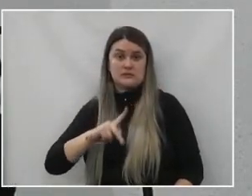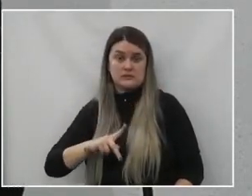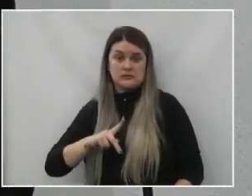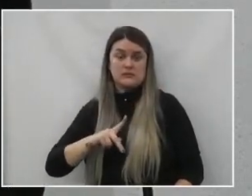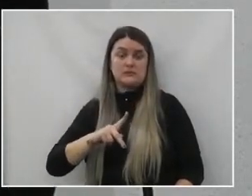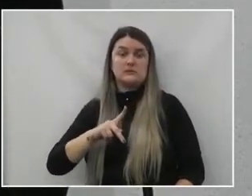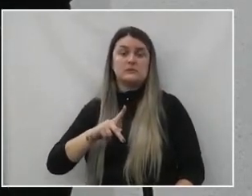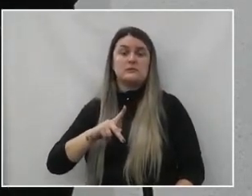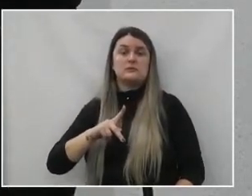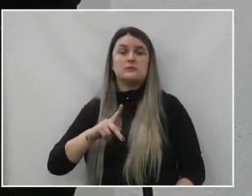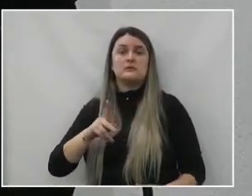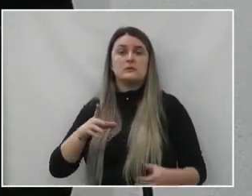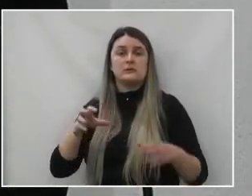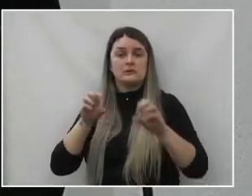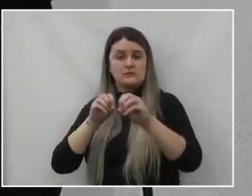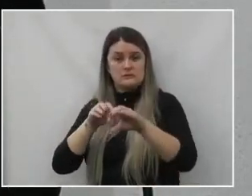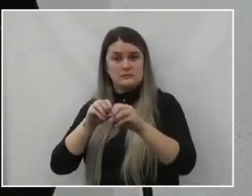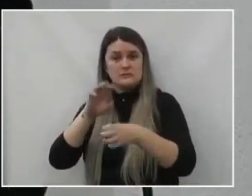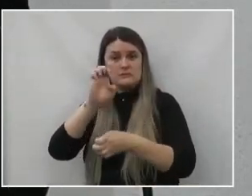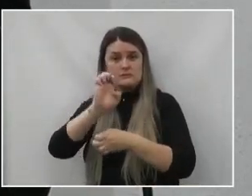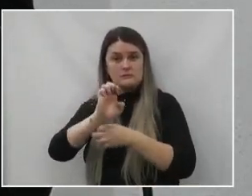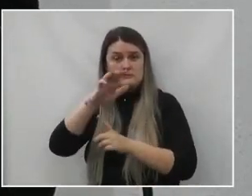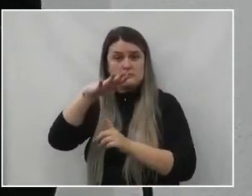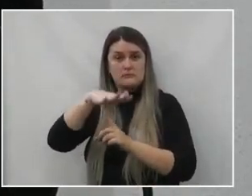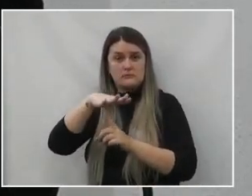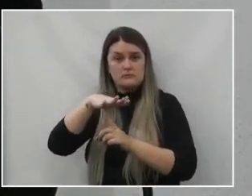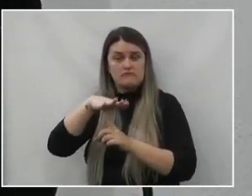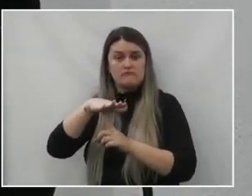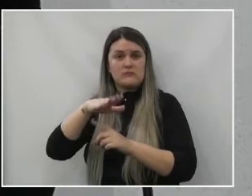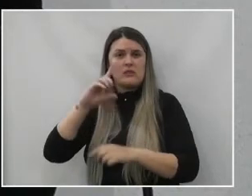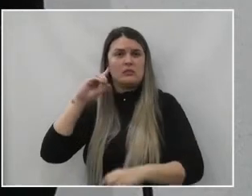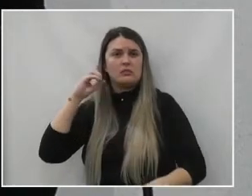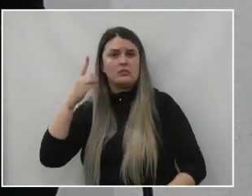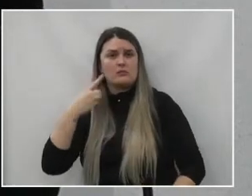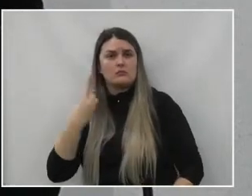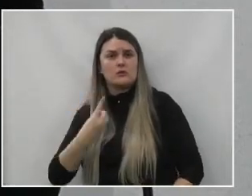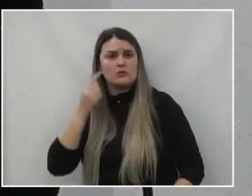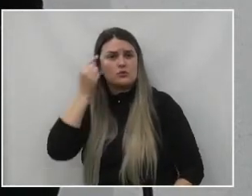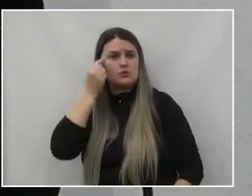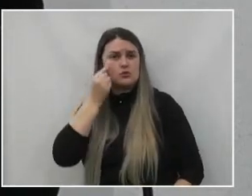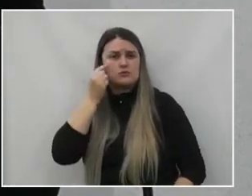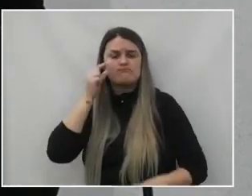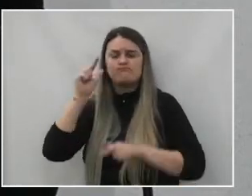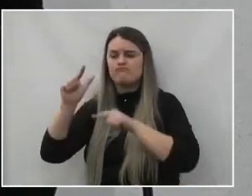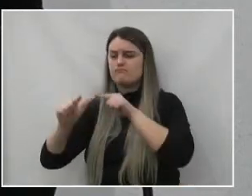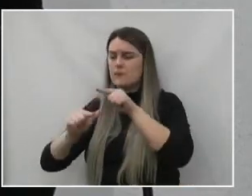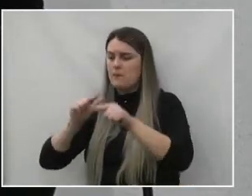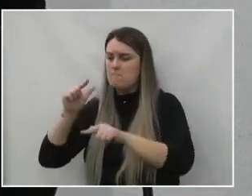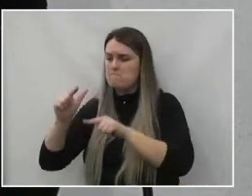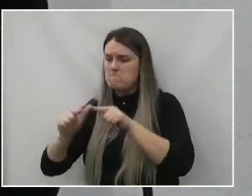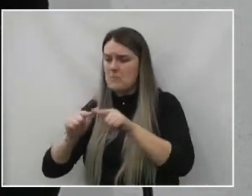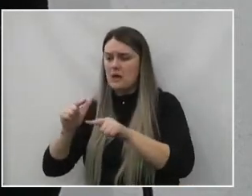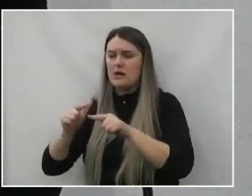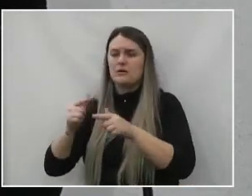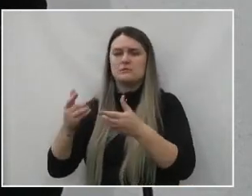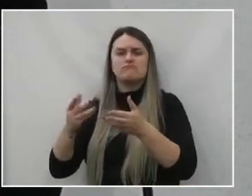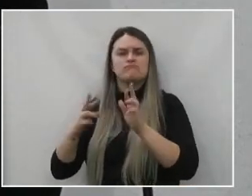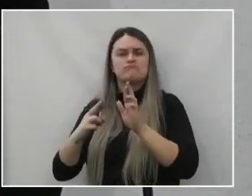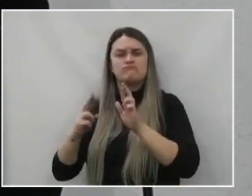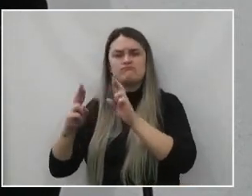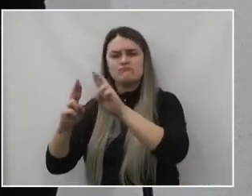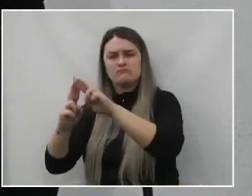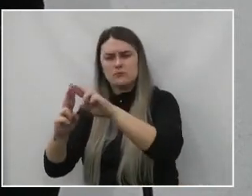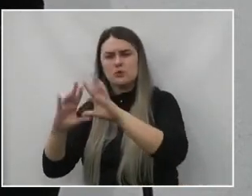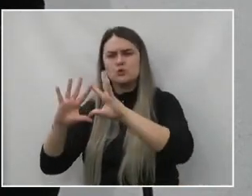Paraná e que tem feito o seu papel de forma a bem representar toda a nossa